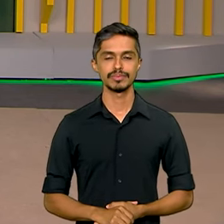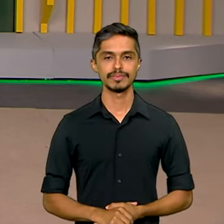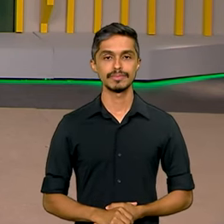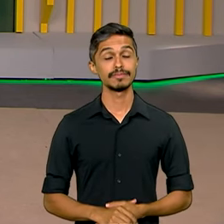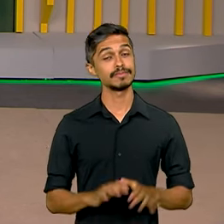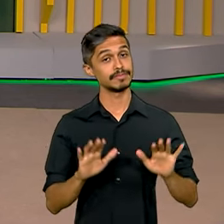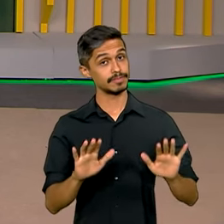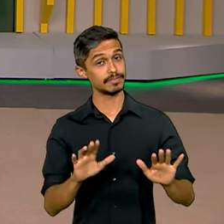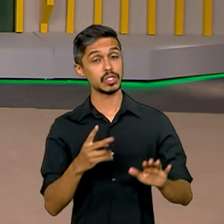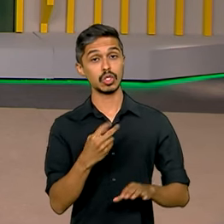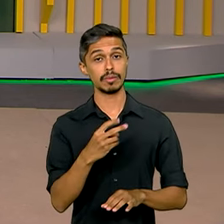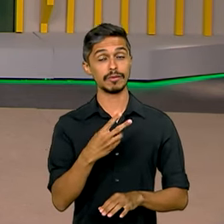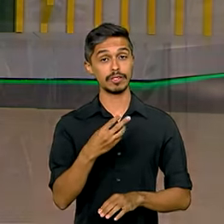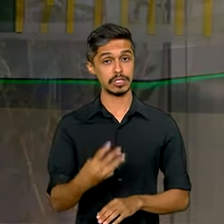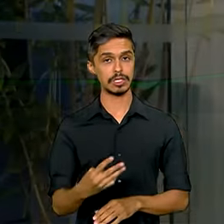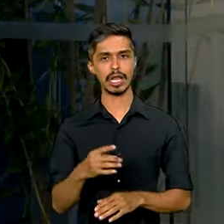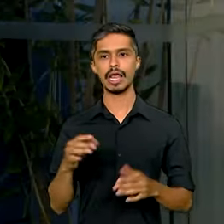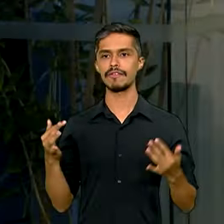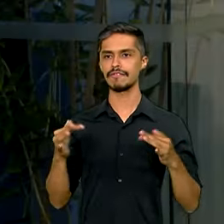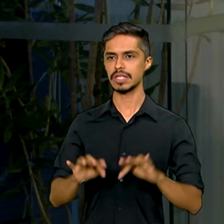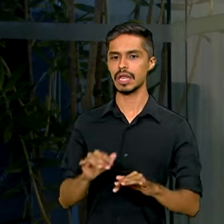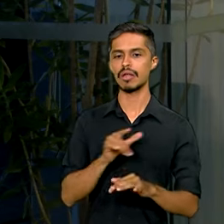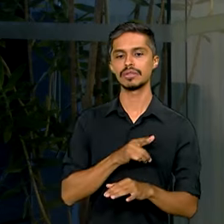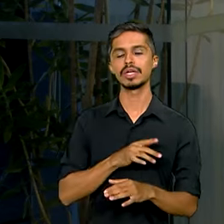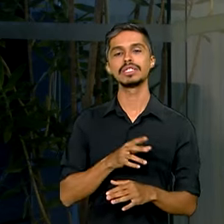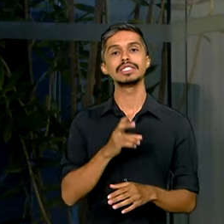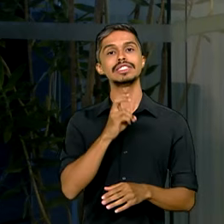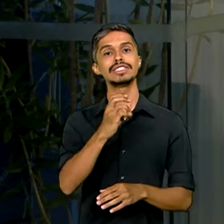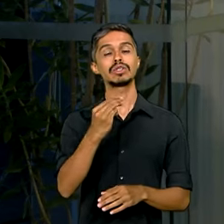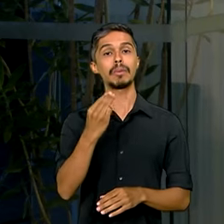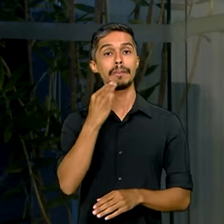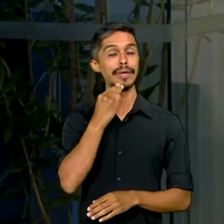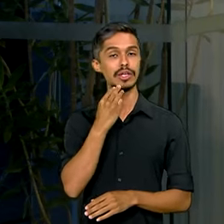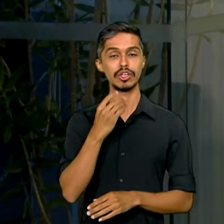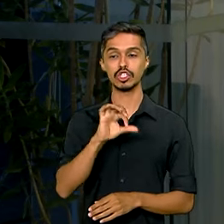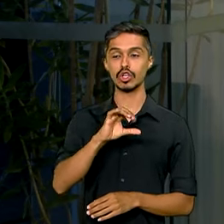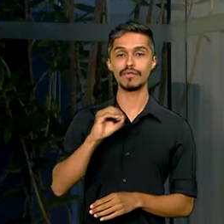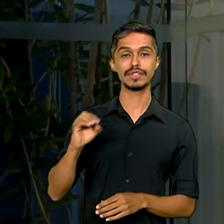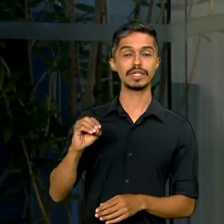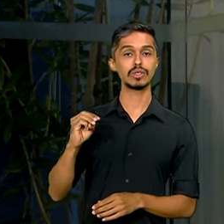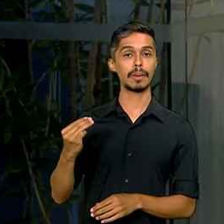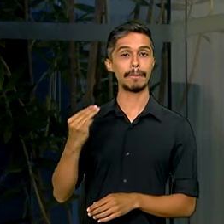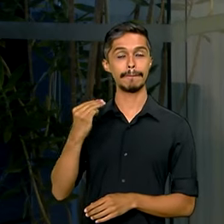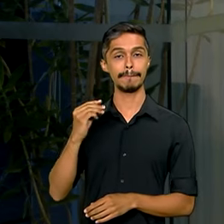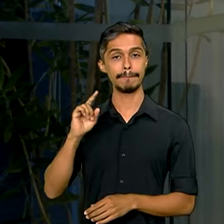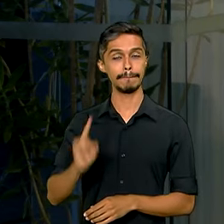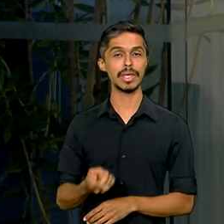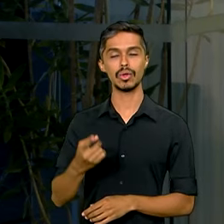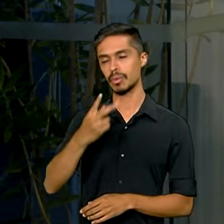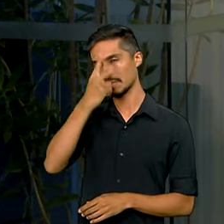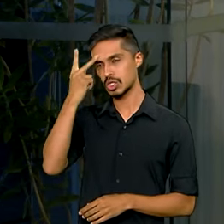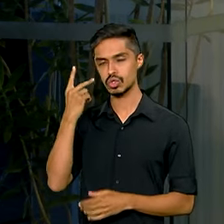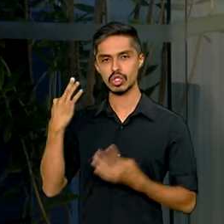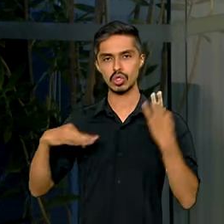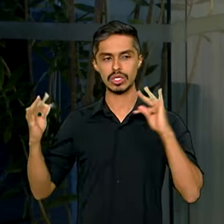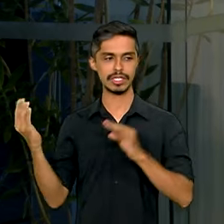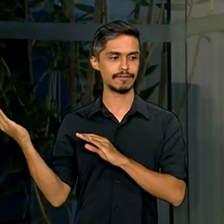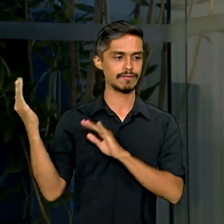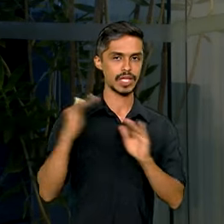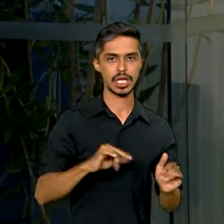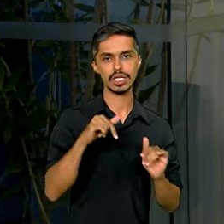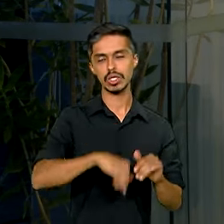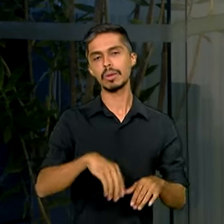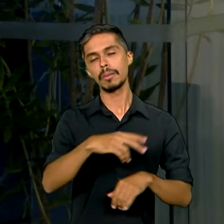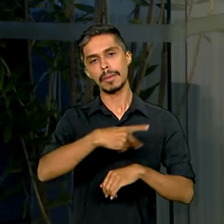Pois é, 2023 fechou com uma entrada de 5,9 milhões de turistas estrangeiros aqui no Brasil. Um